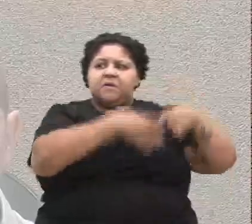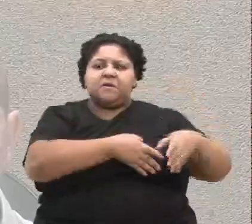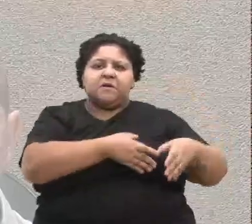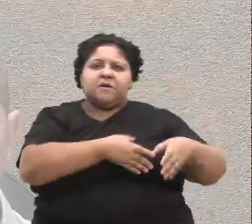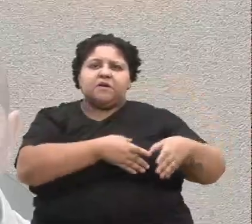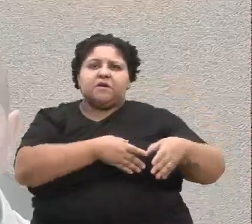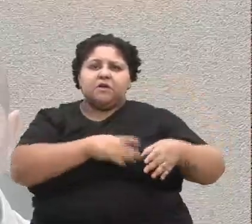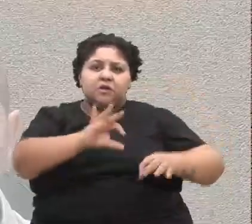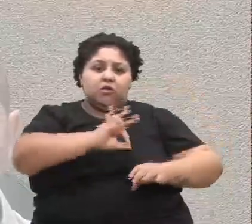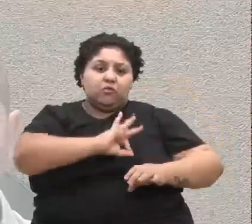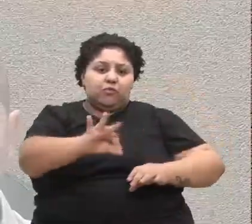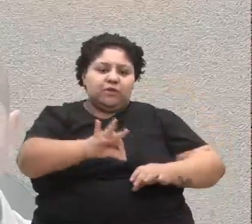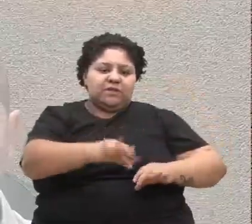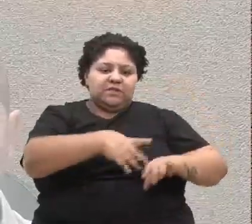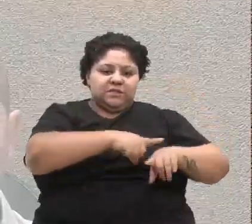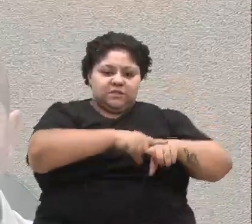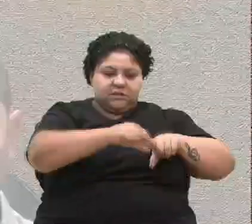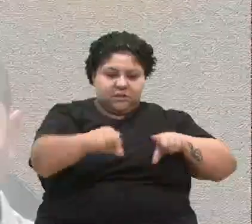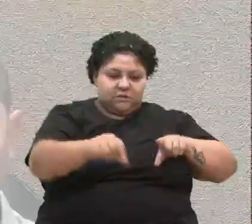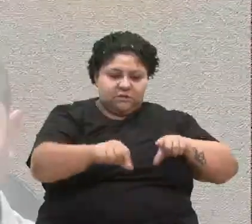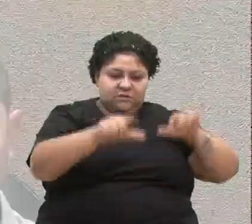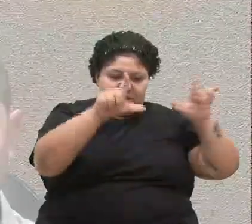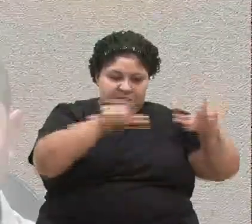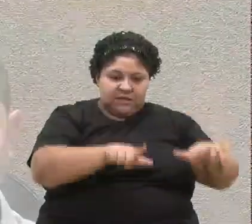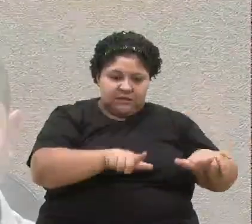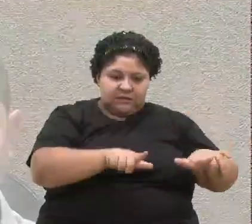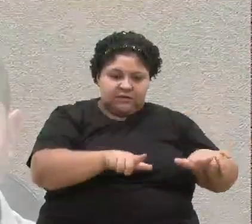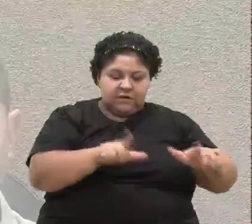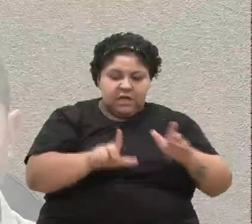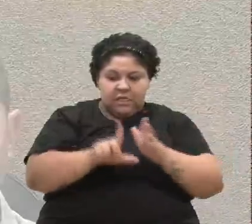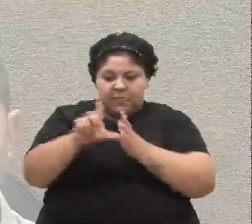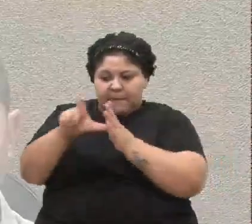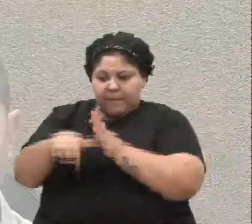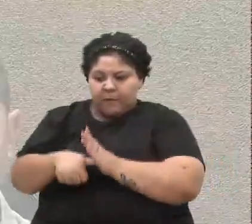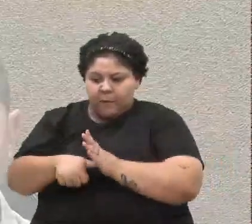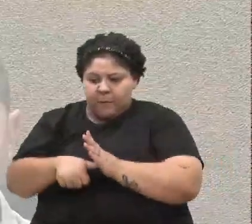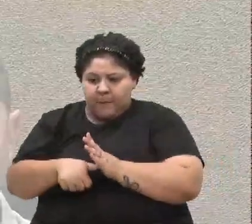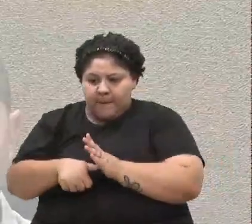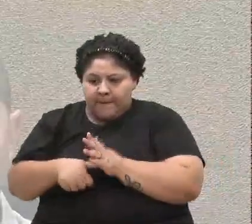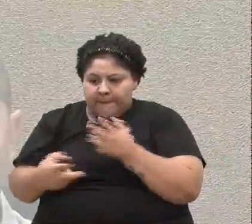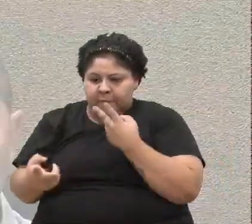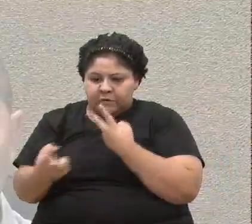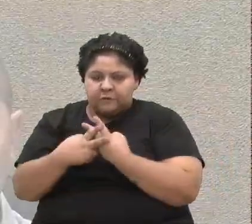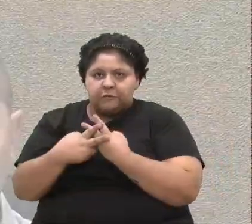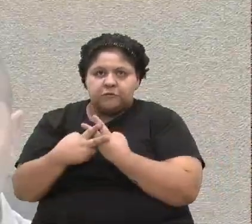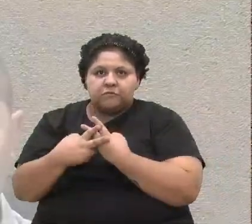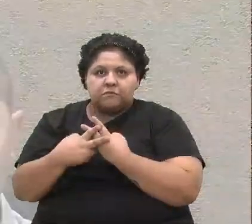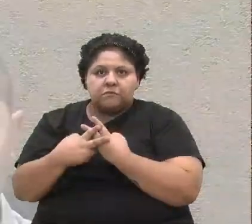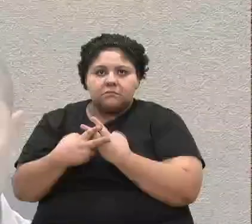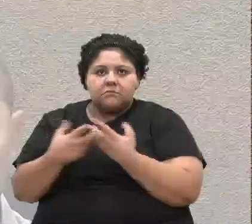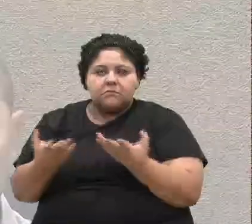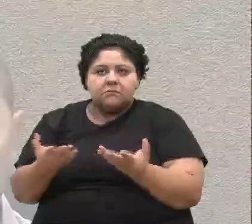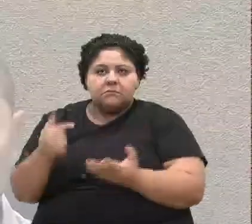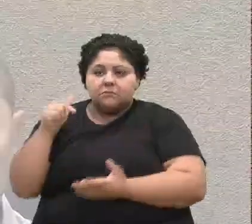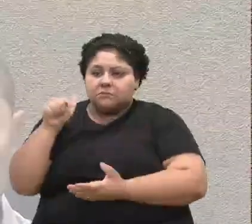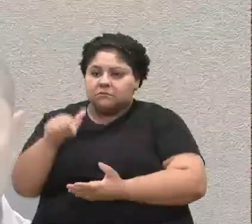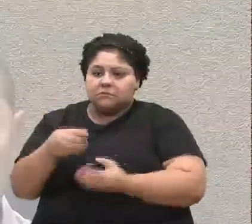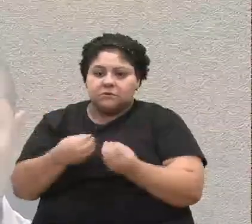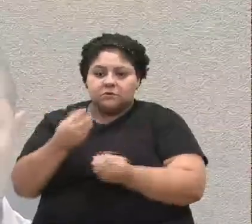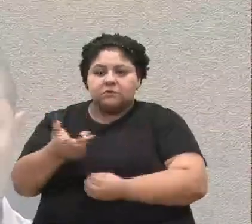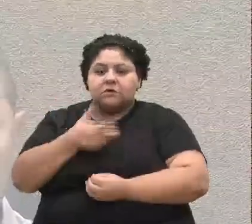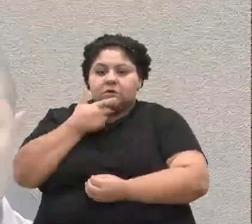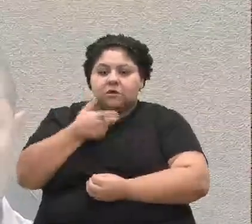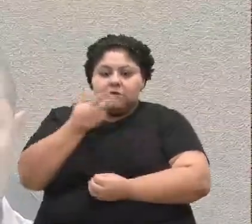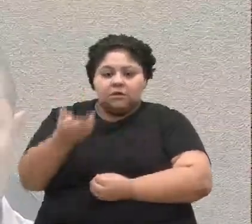policial sai da delegacia depois do detento. Isso é como eu disse a minha